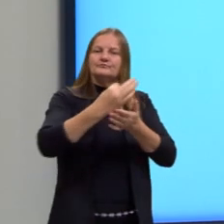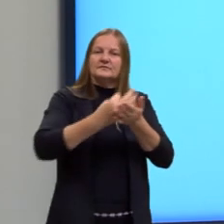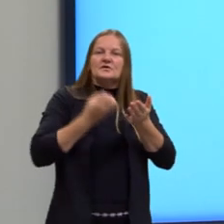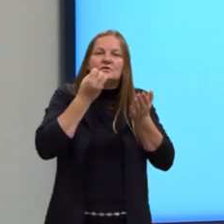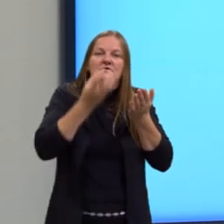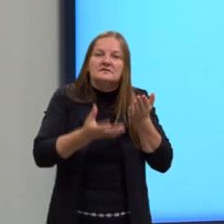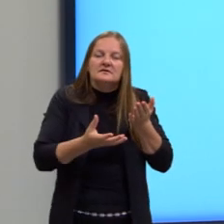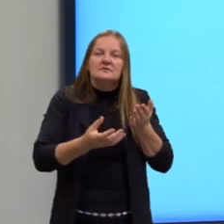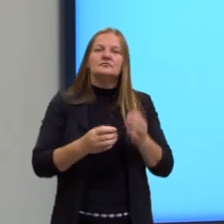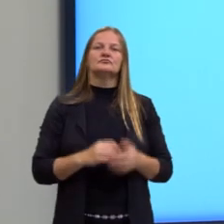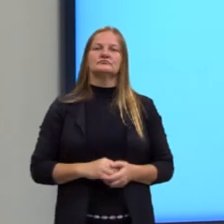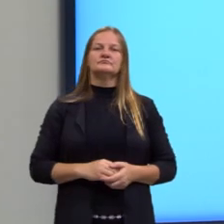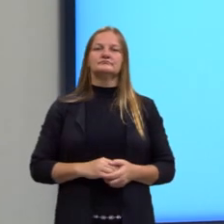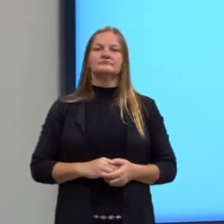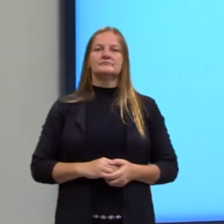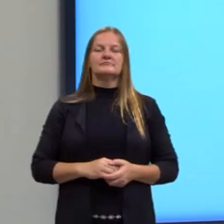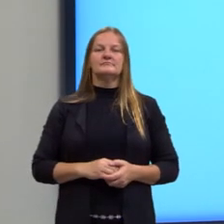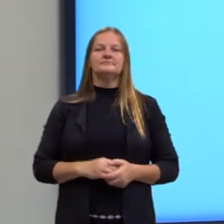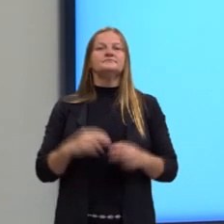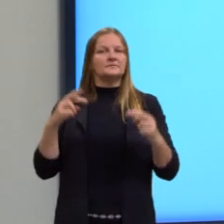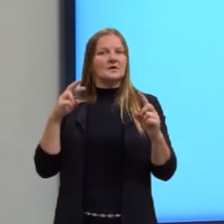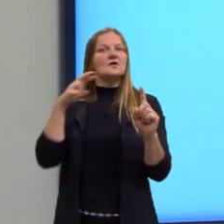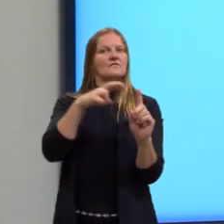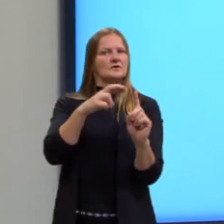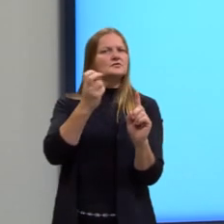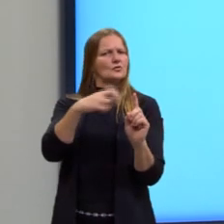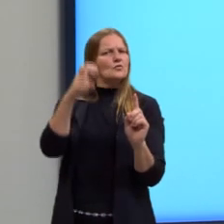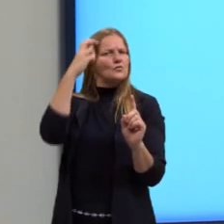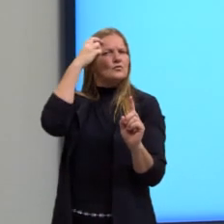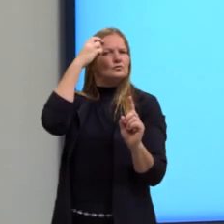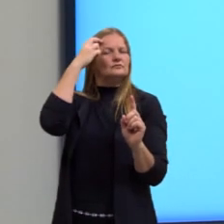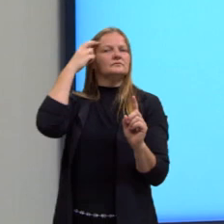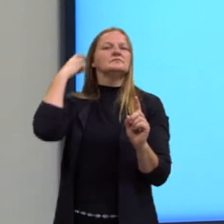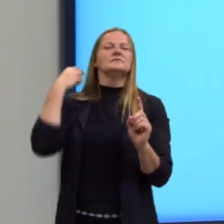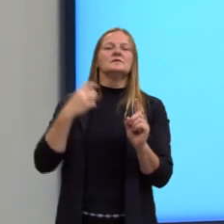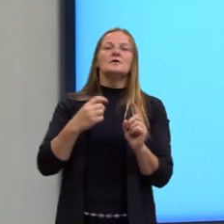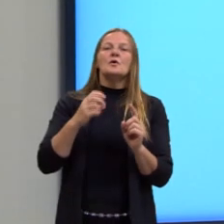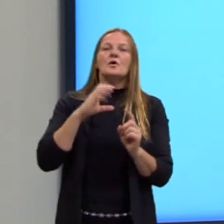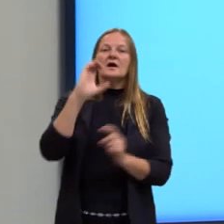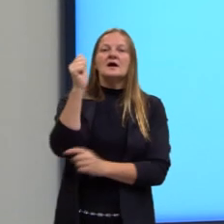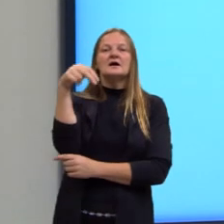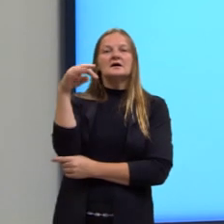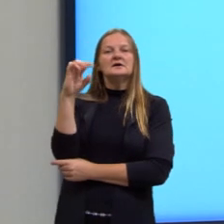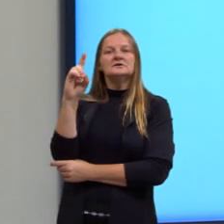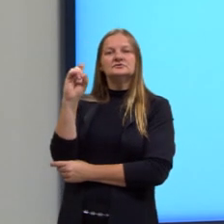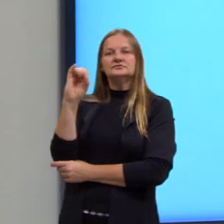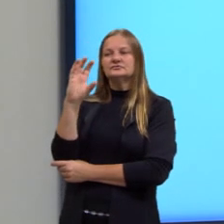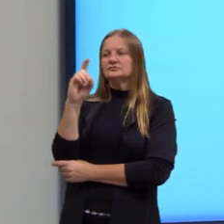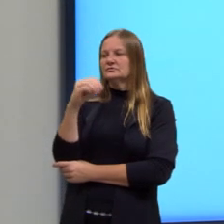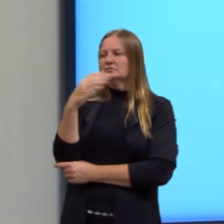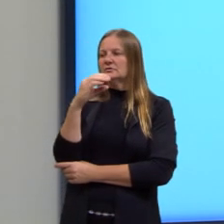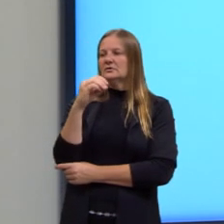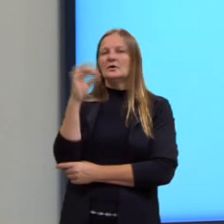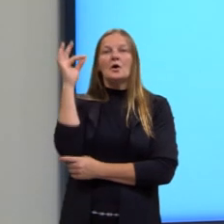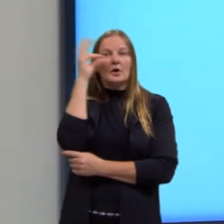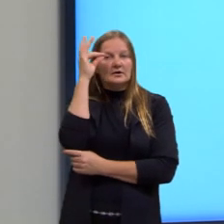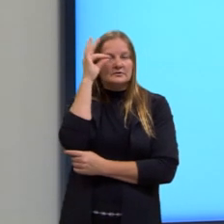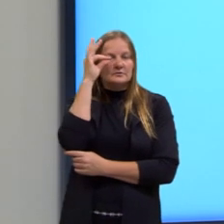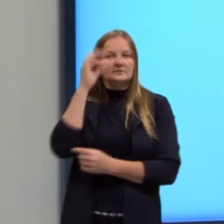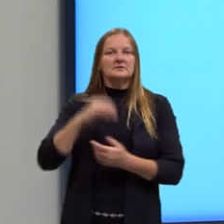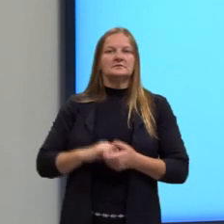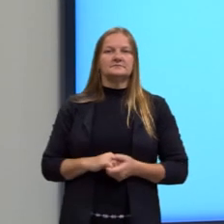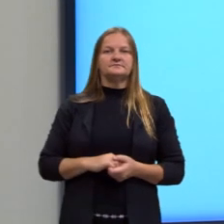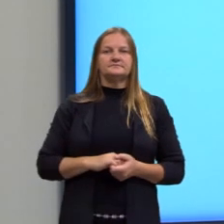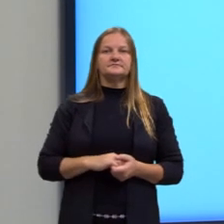alguém de referência cultural na sociedade, que é o Cândido Portinari. Ah, mas aí eu